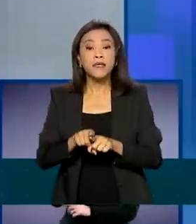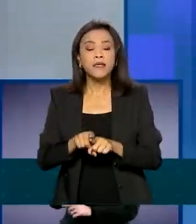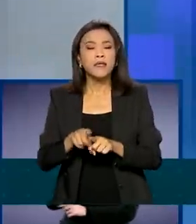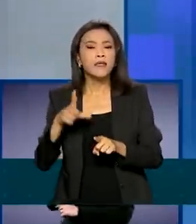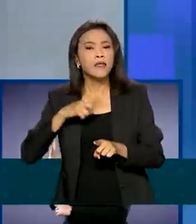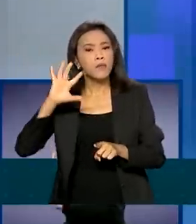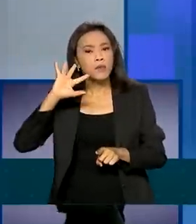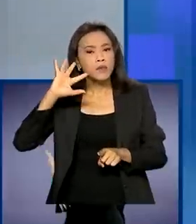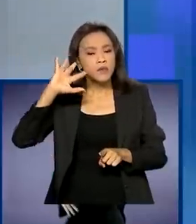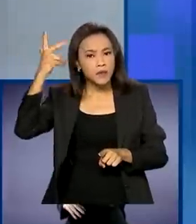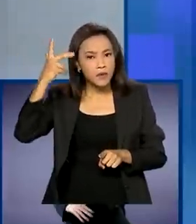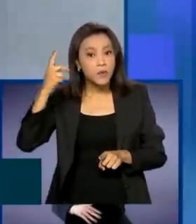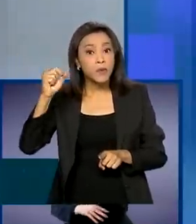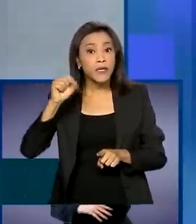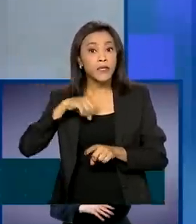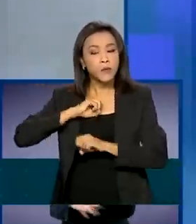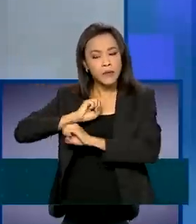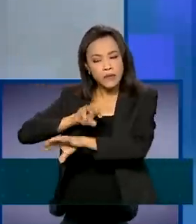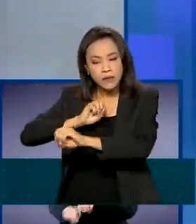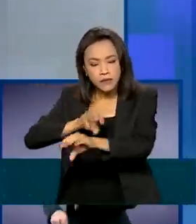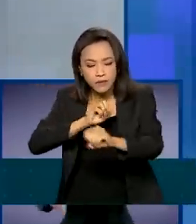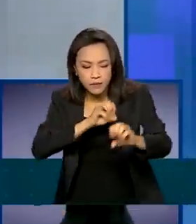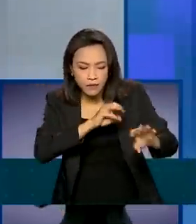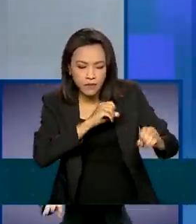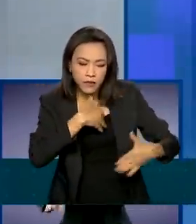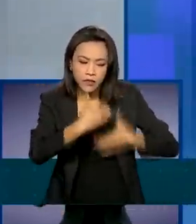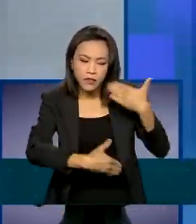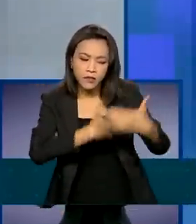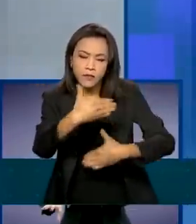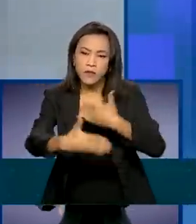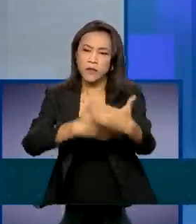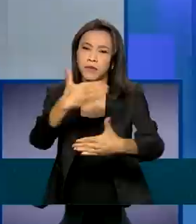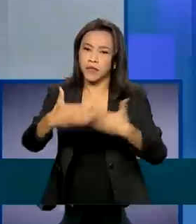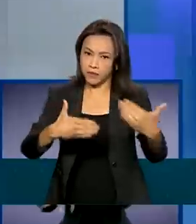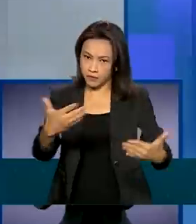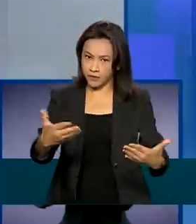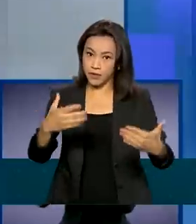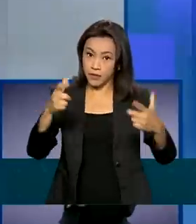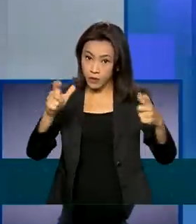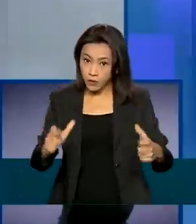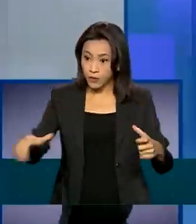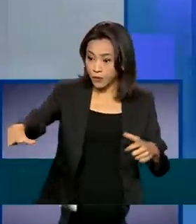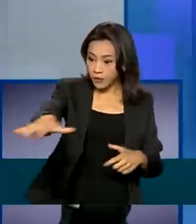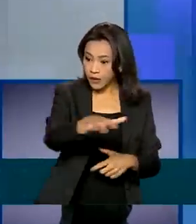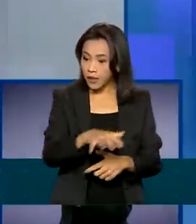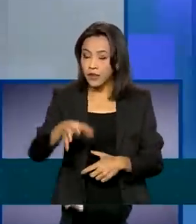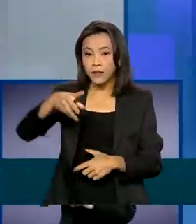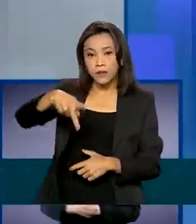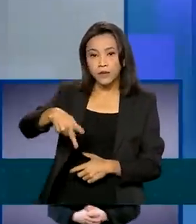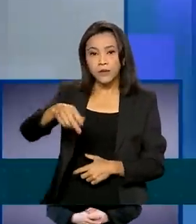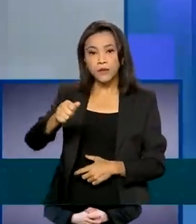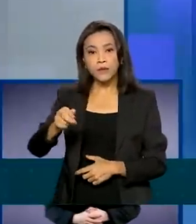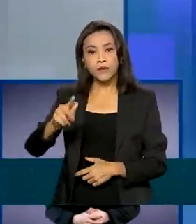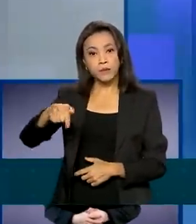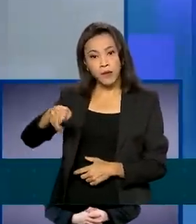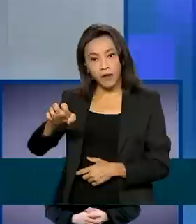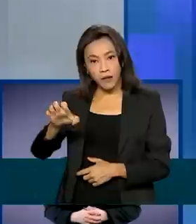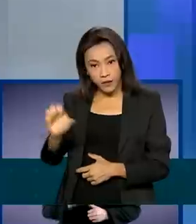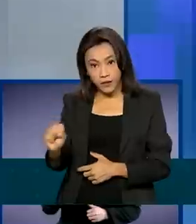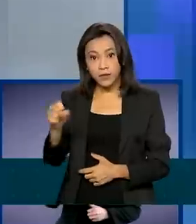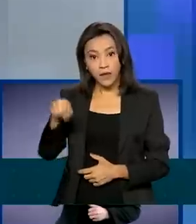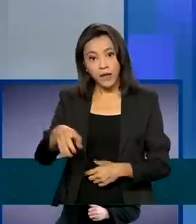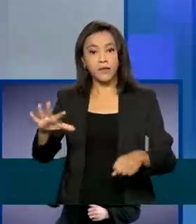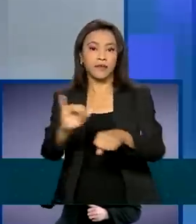uma solução do ponto de vista de educação e desenvolvimento do entorno, que são os parques. Essa é, muito resumidamente, a